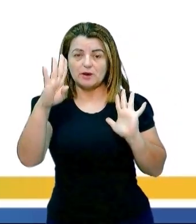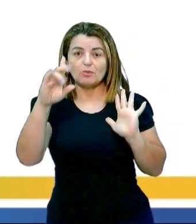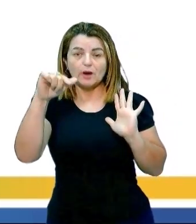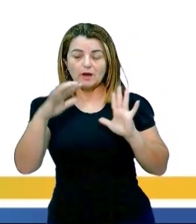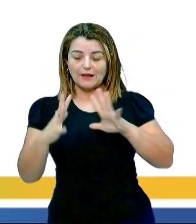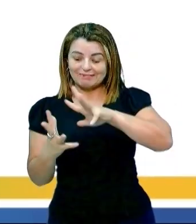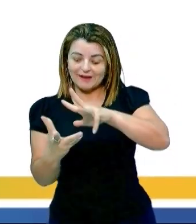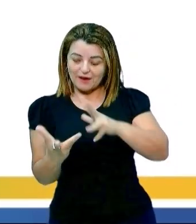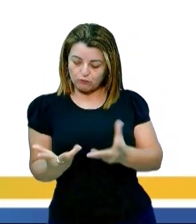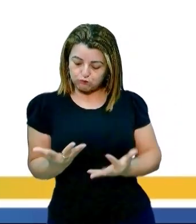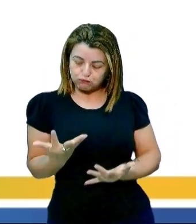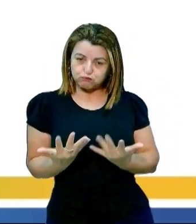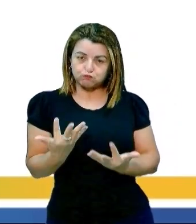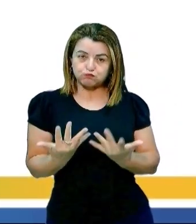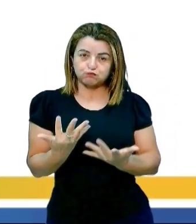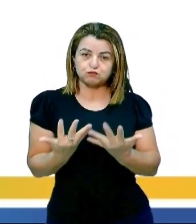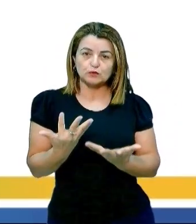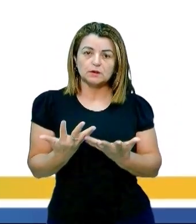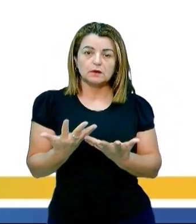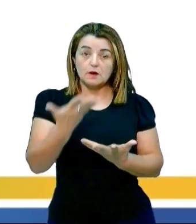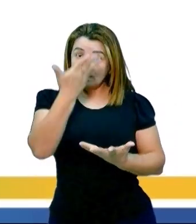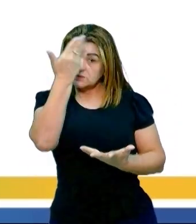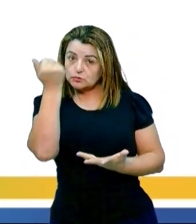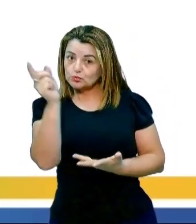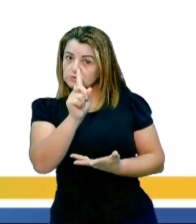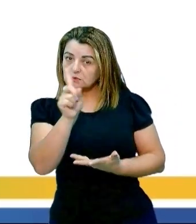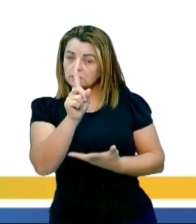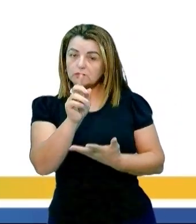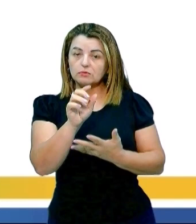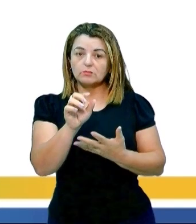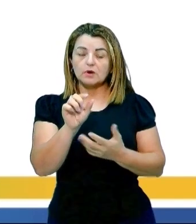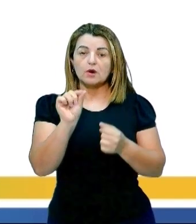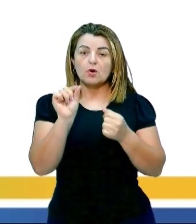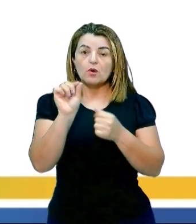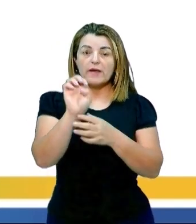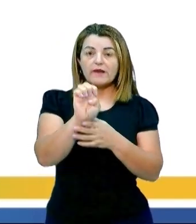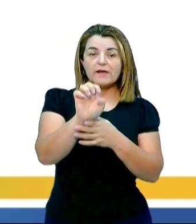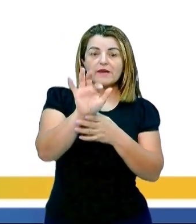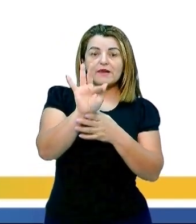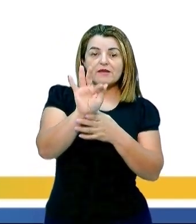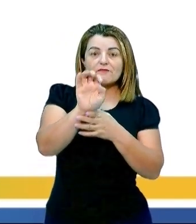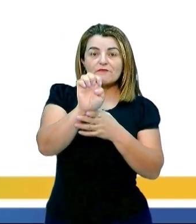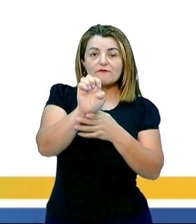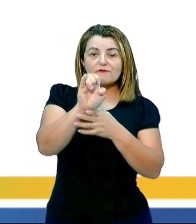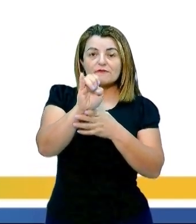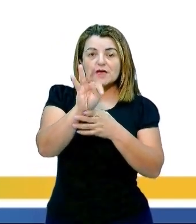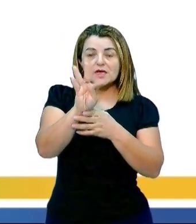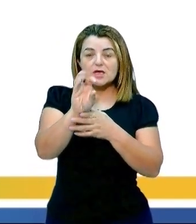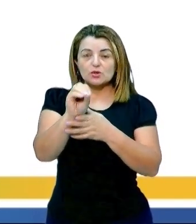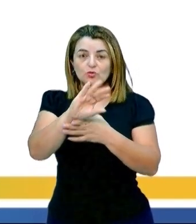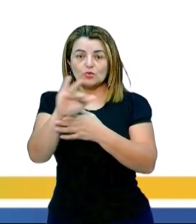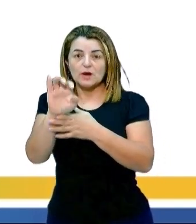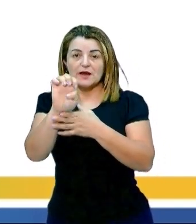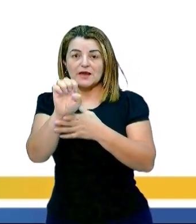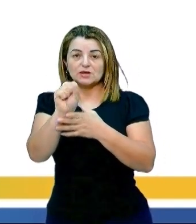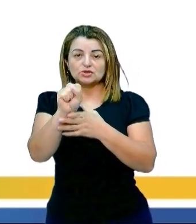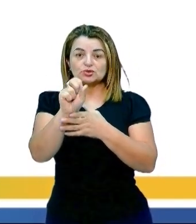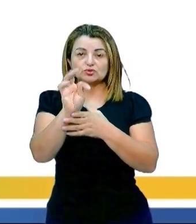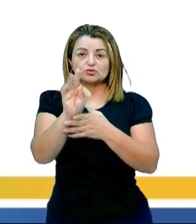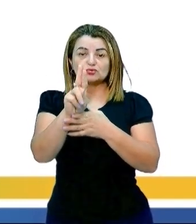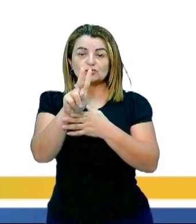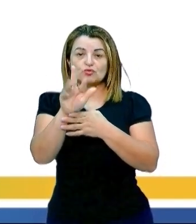aquecimento global. Só não esqueça. O efeito estufa é necessário. Ele, em exagero, é o aquecimento global.